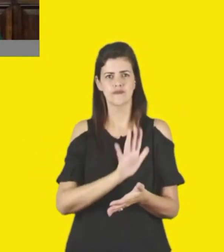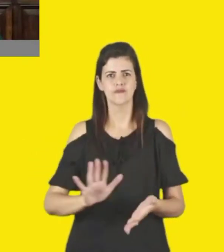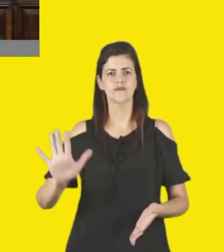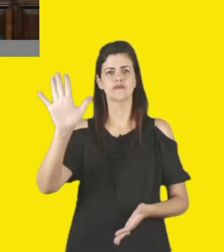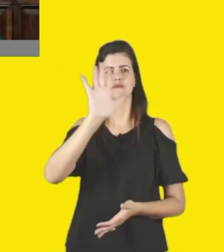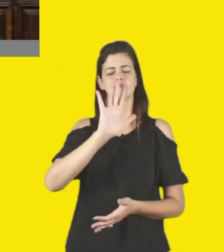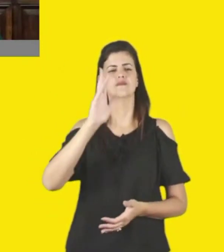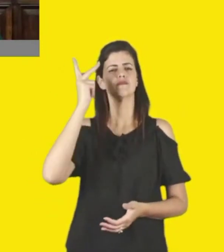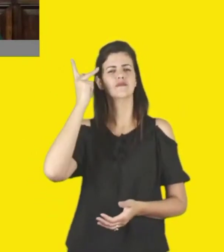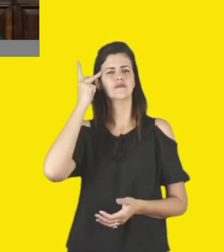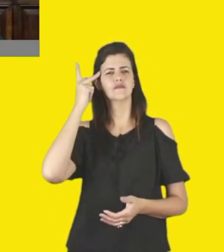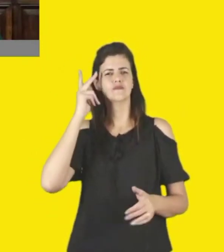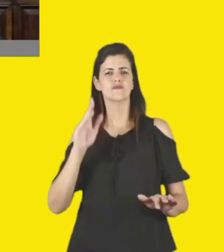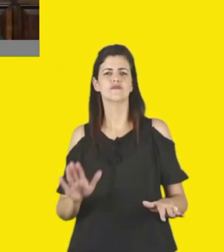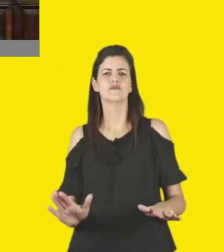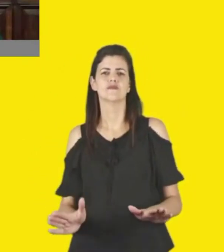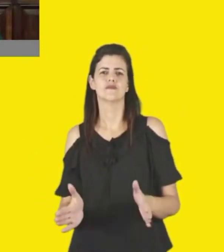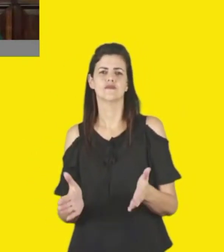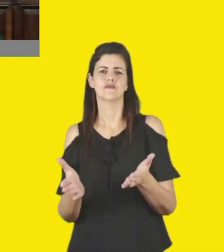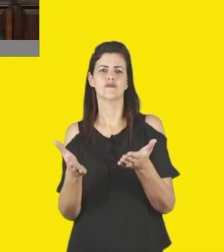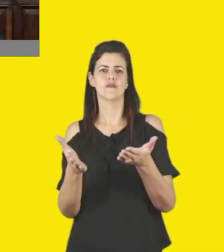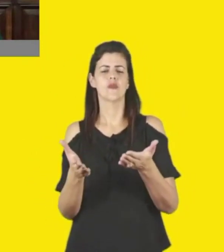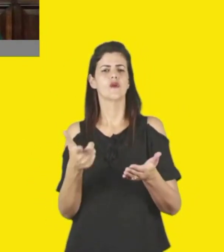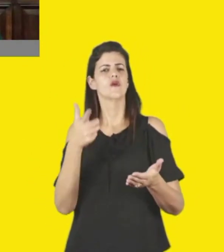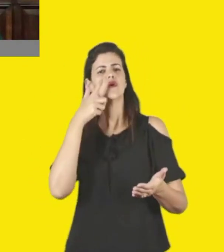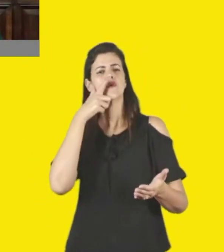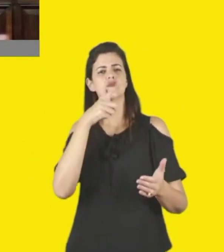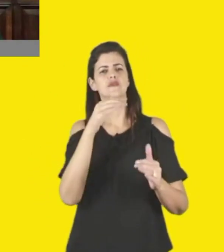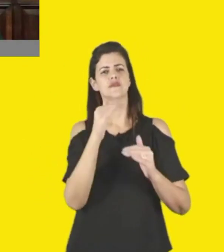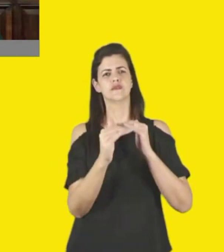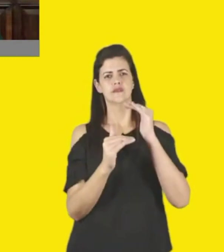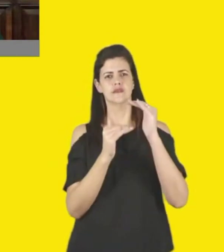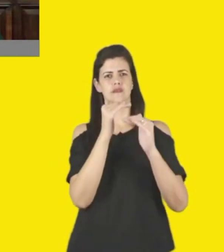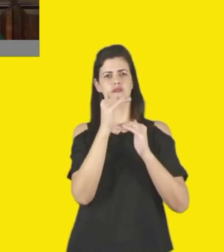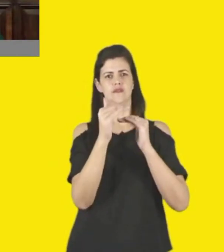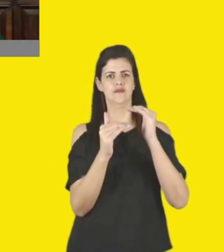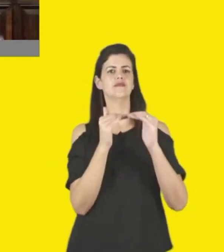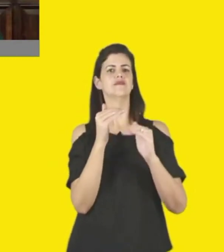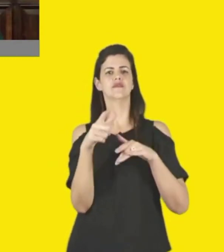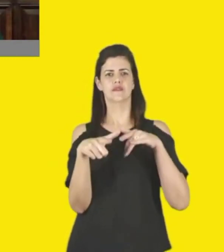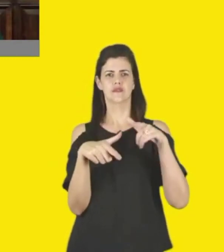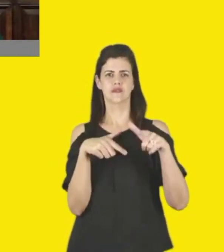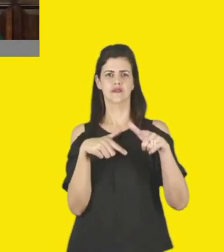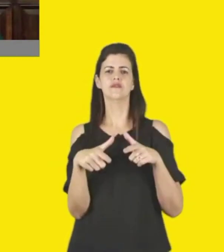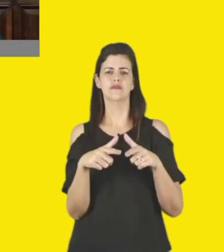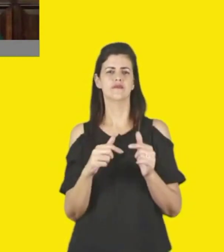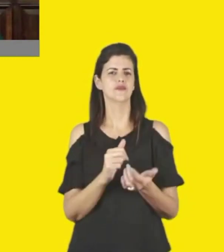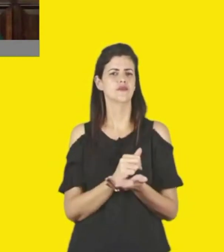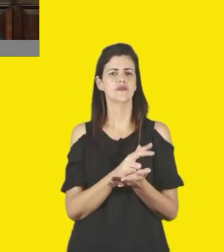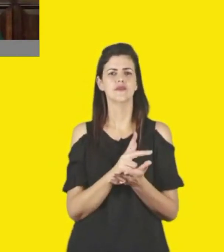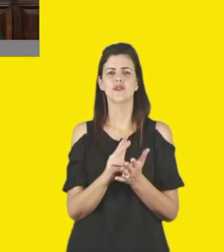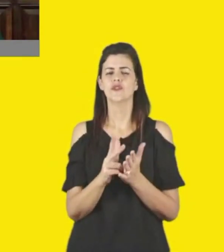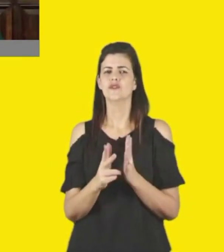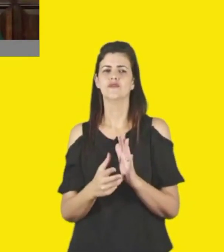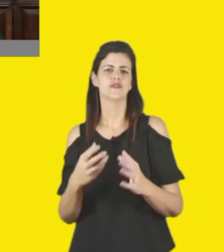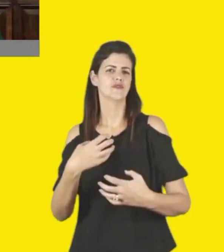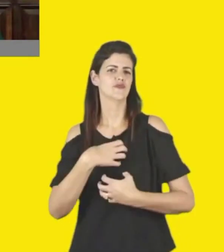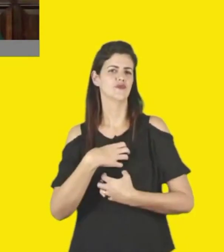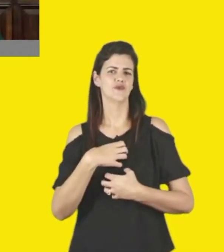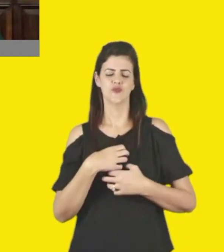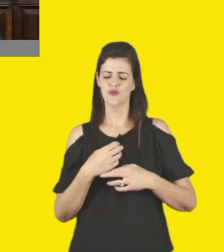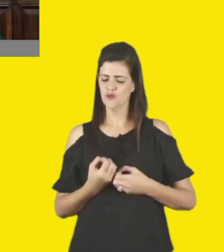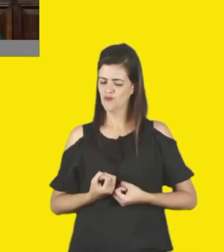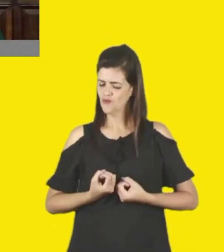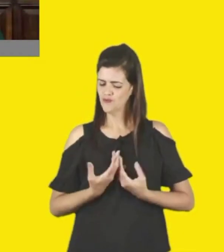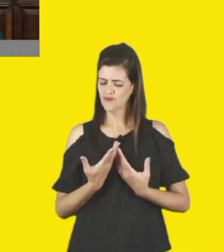potenciais para que possam ter autonomia e desenvolver a sua carreira nas diversas linguagens e da forma que ele quiser,